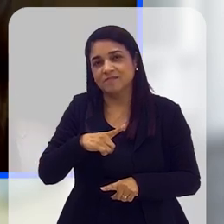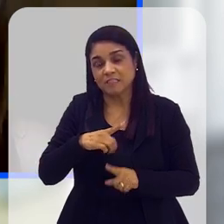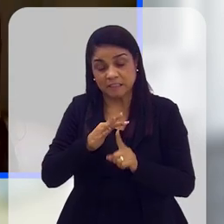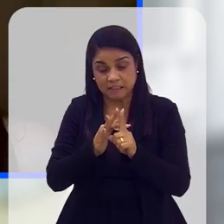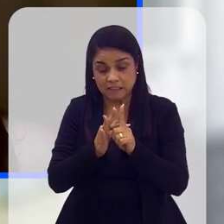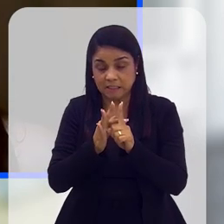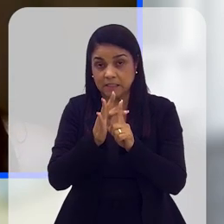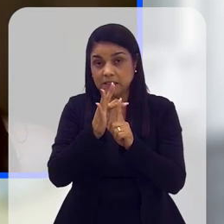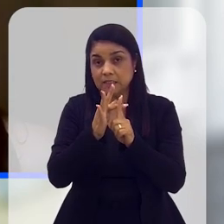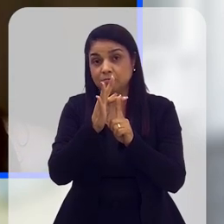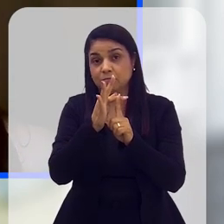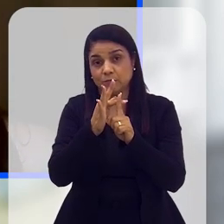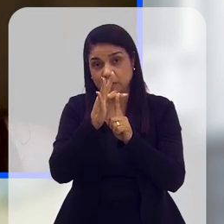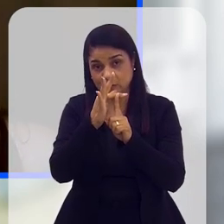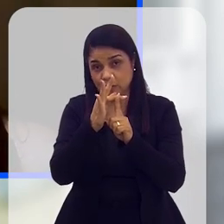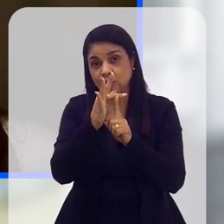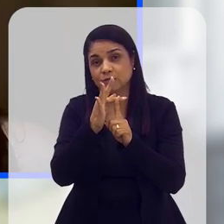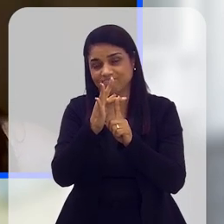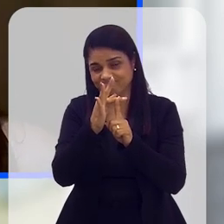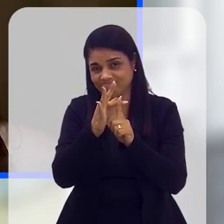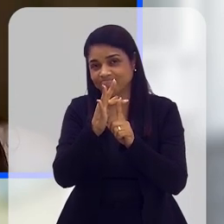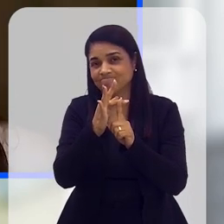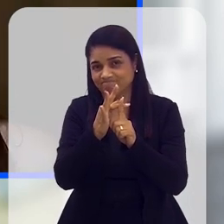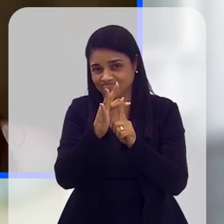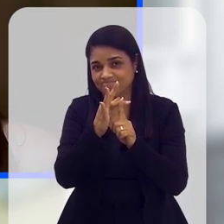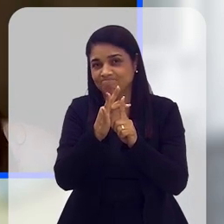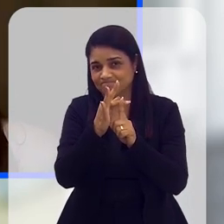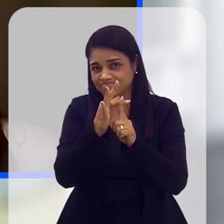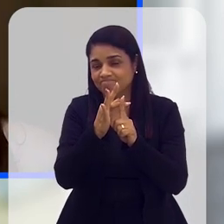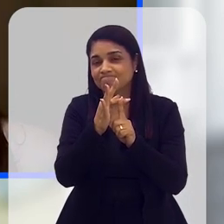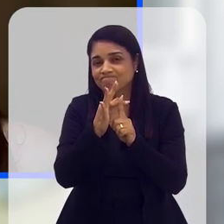já estariam lidando com temperaturas altas